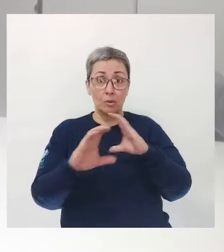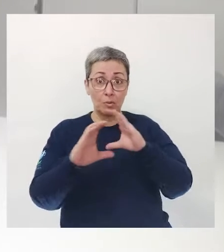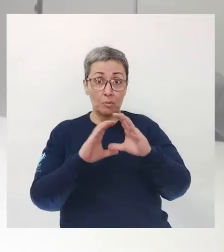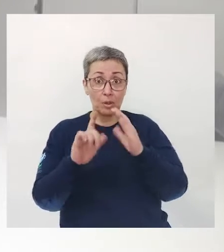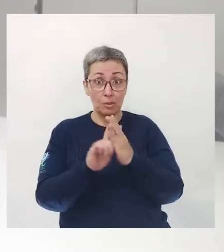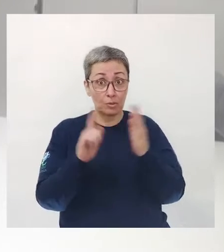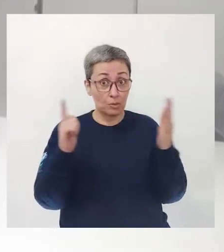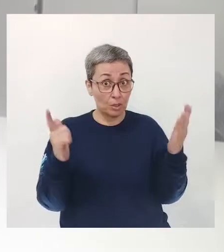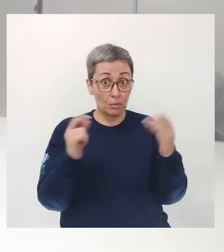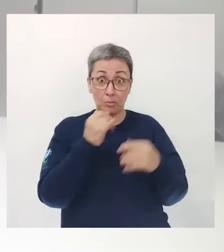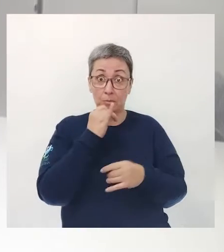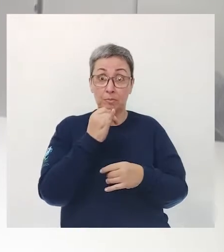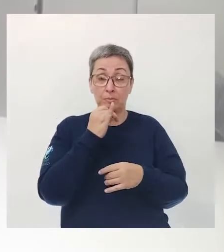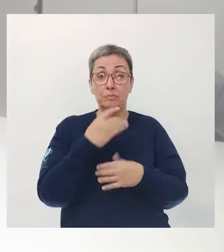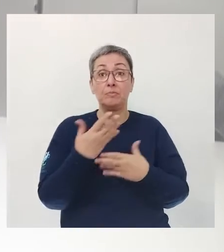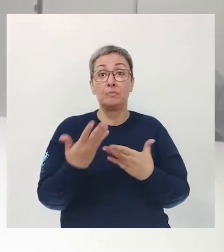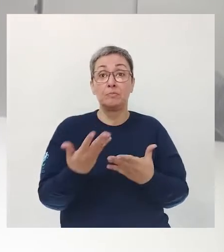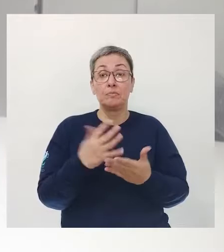comunicação.